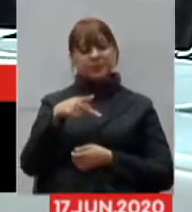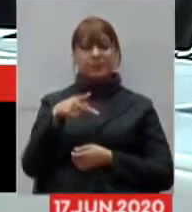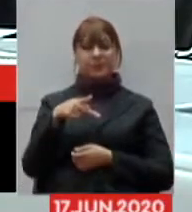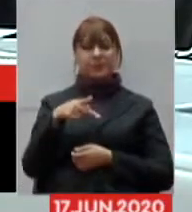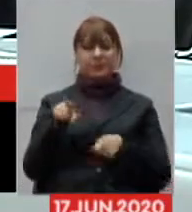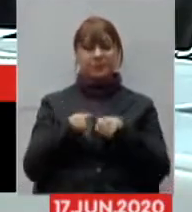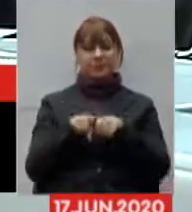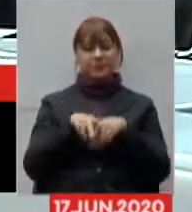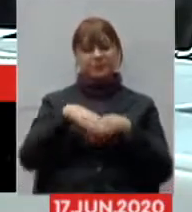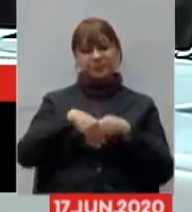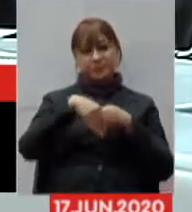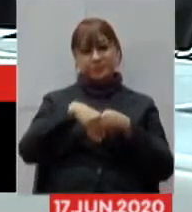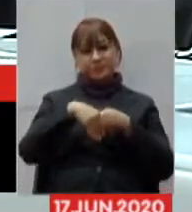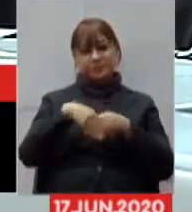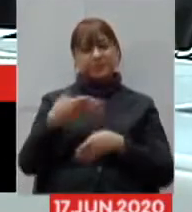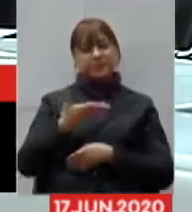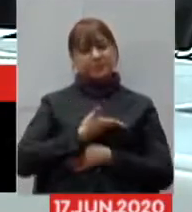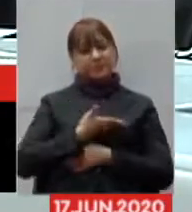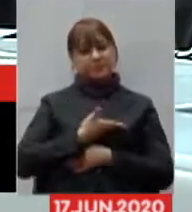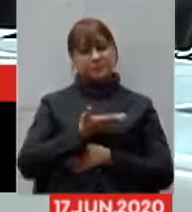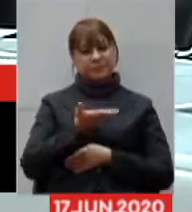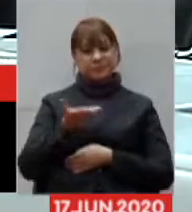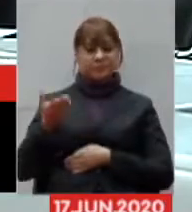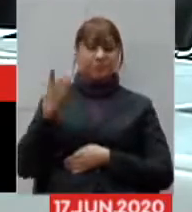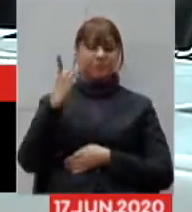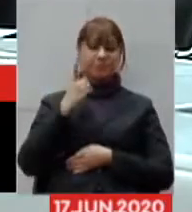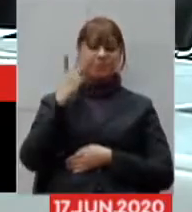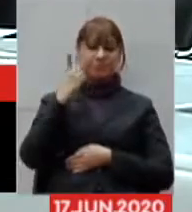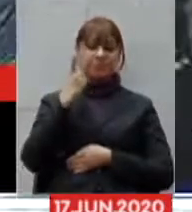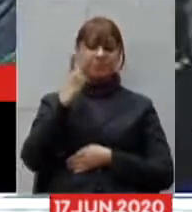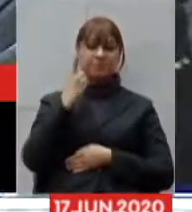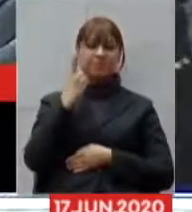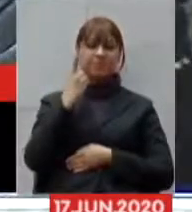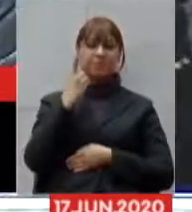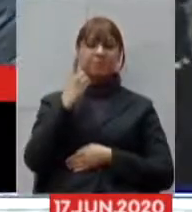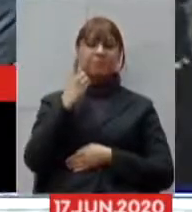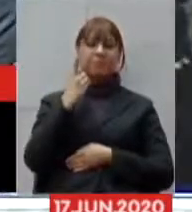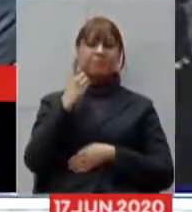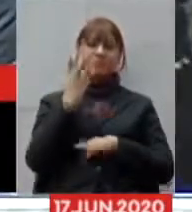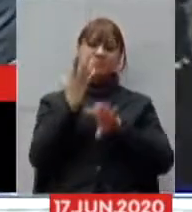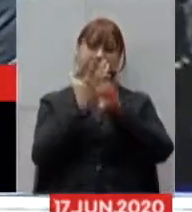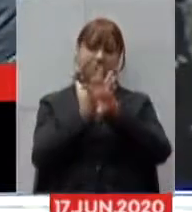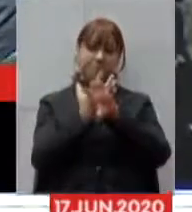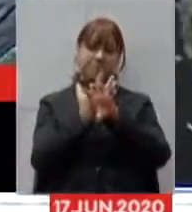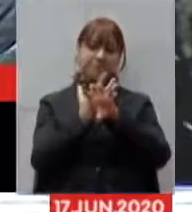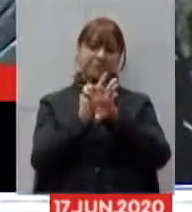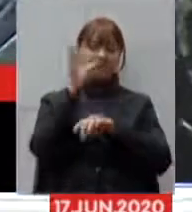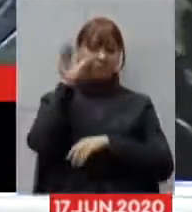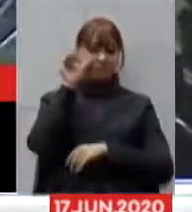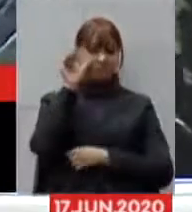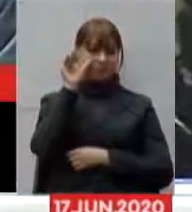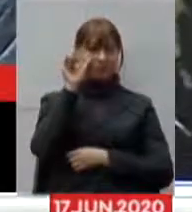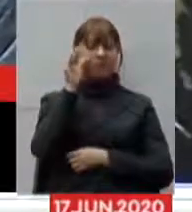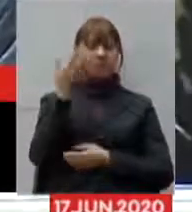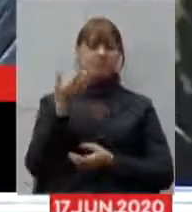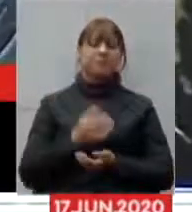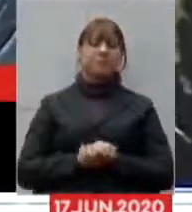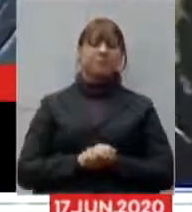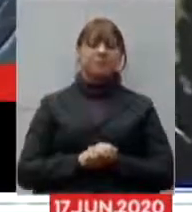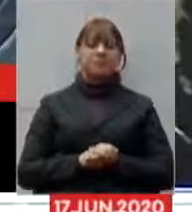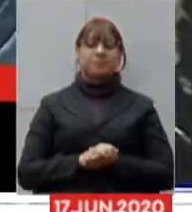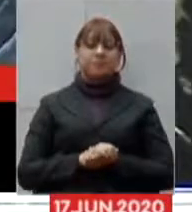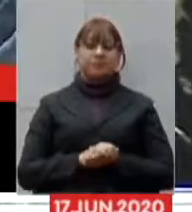cumprimentar nossos colegas deputados que estão assistindo por via remota